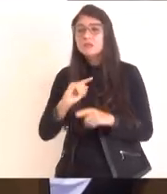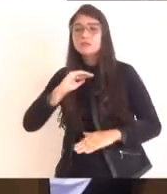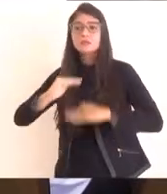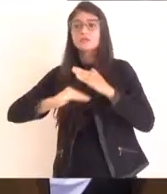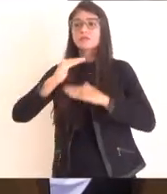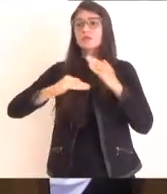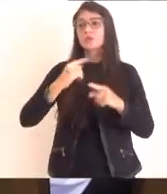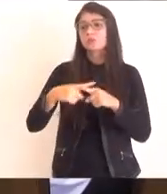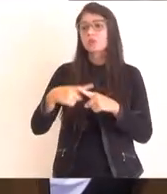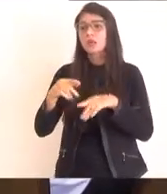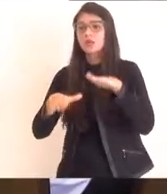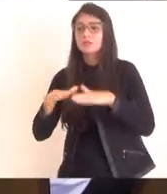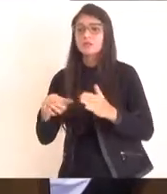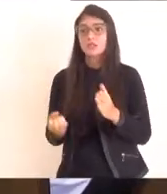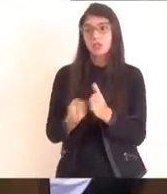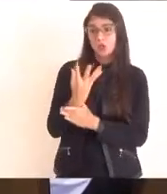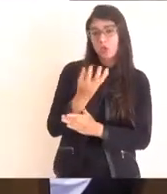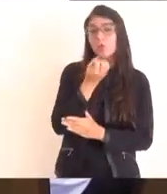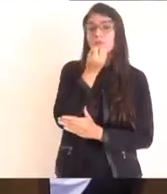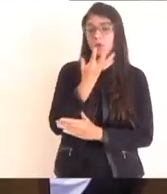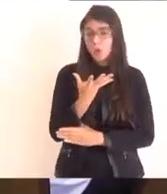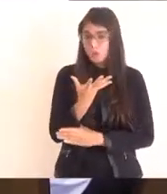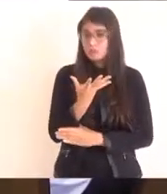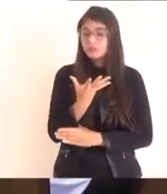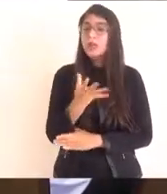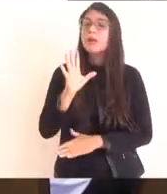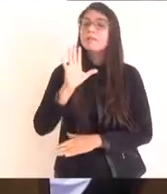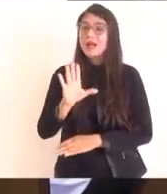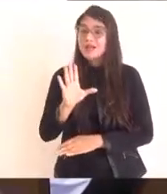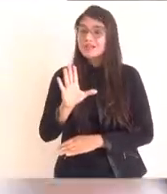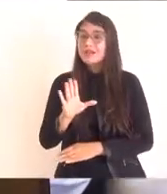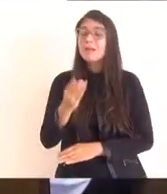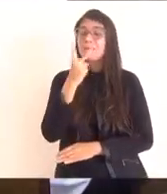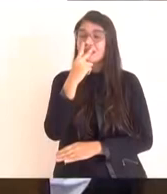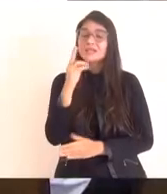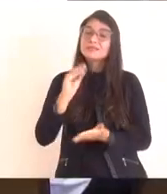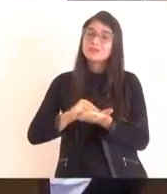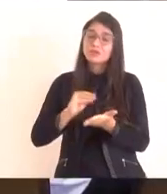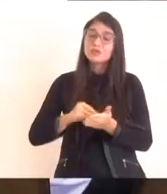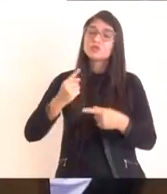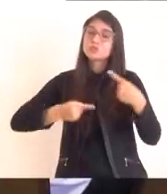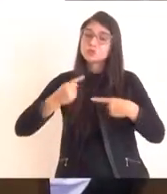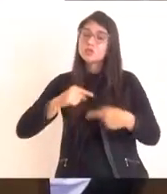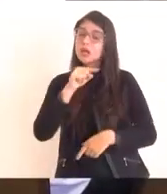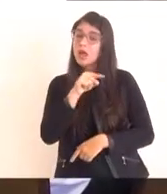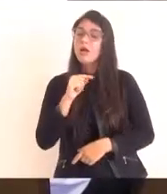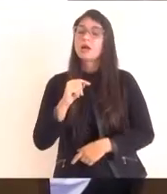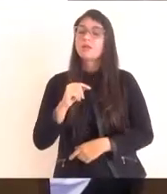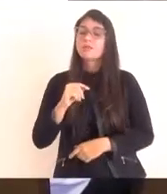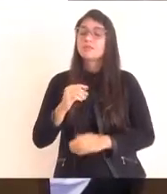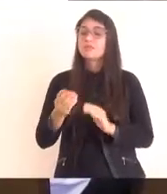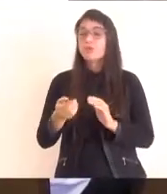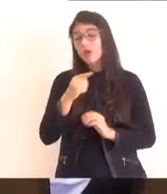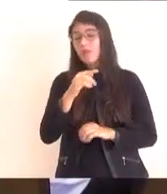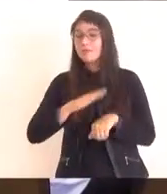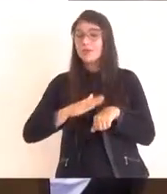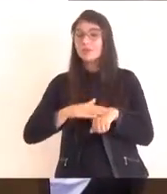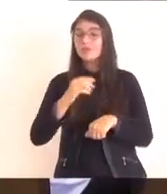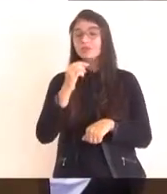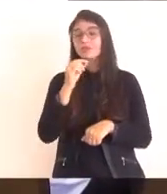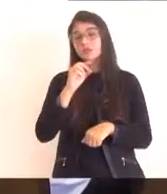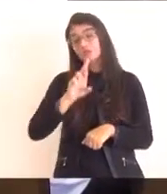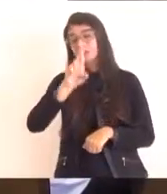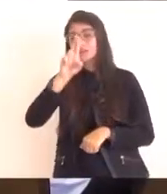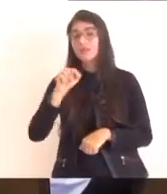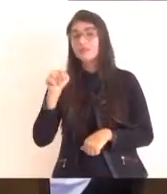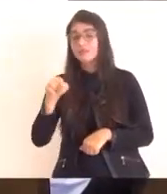áreas que é bom, mas você não discute com o proprietário, não indeniza o proprietário e algumas áreas estão